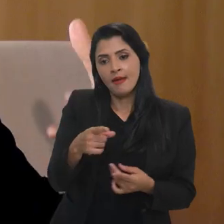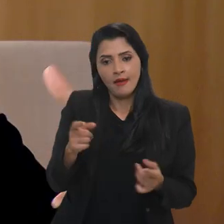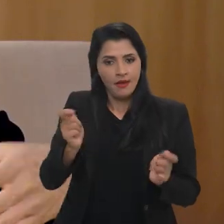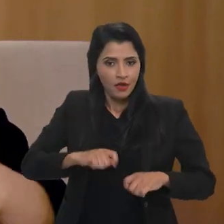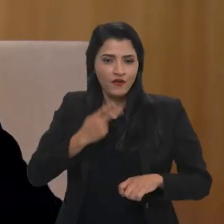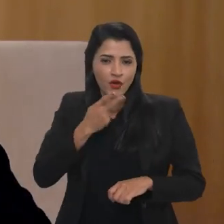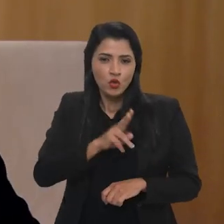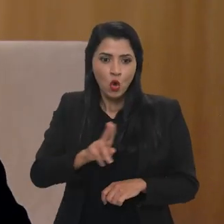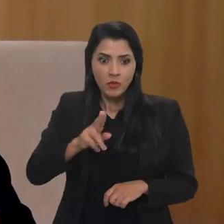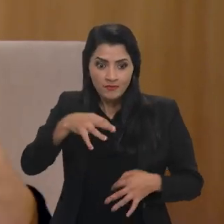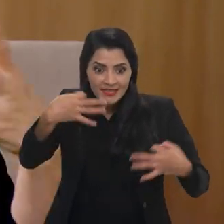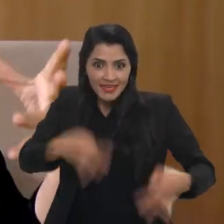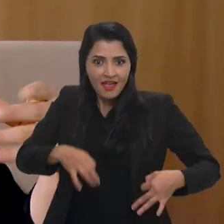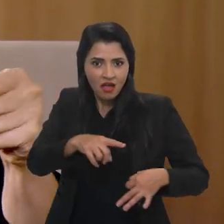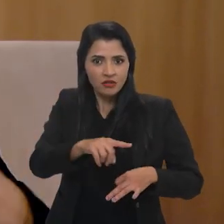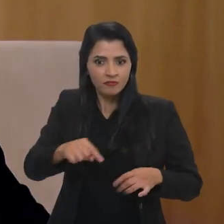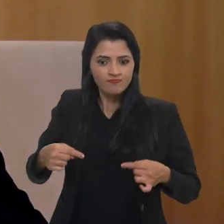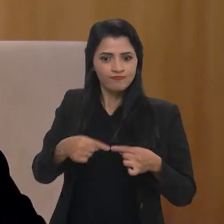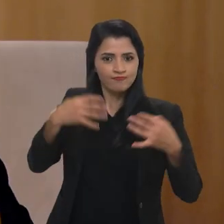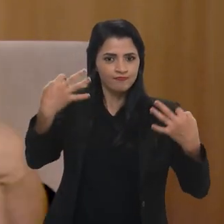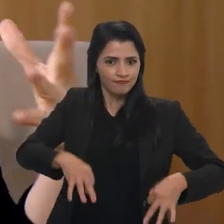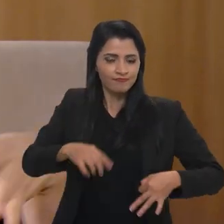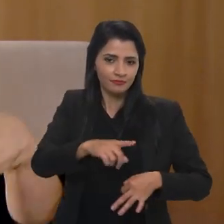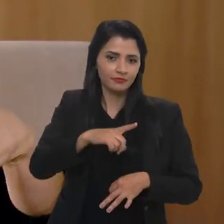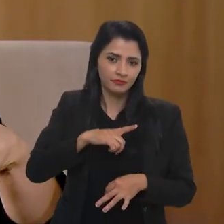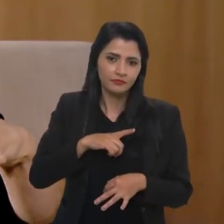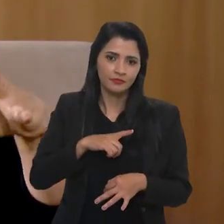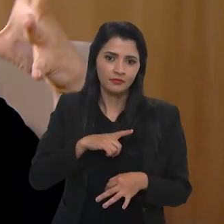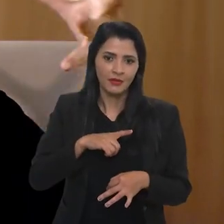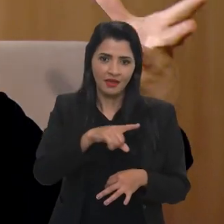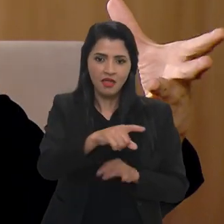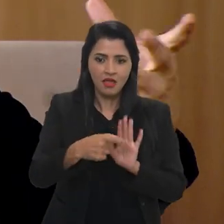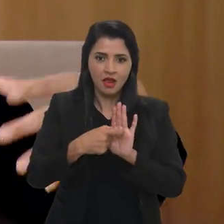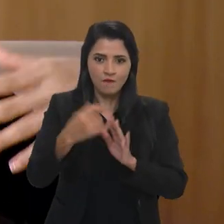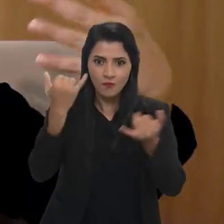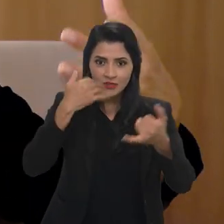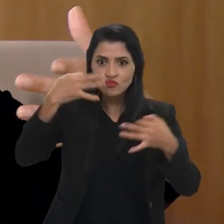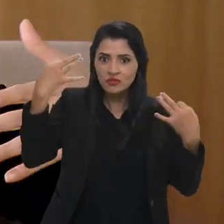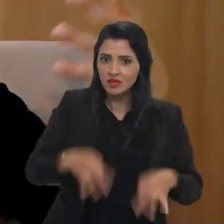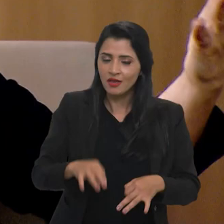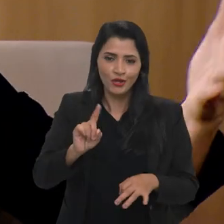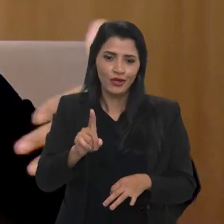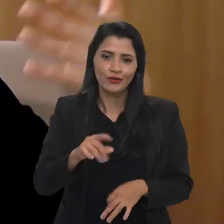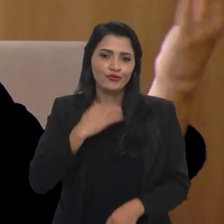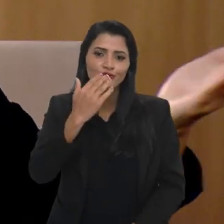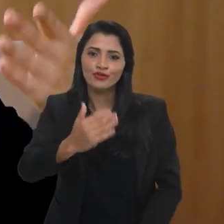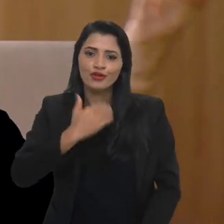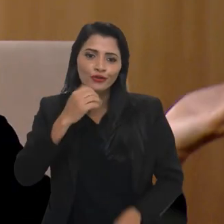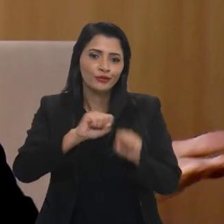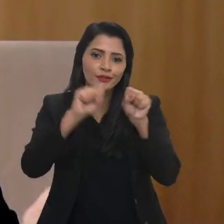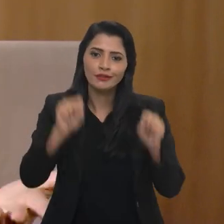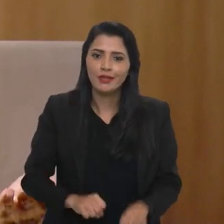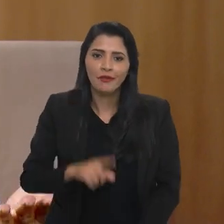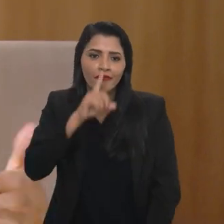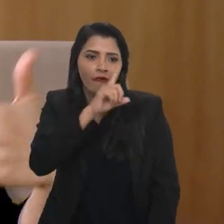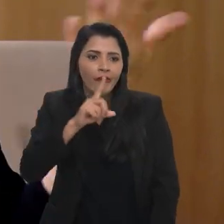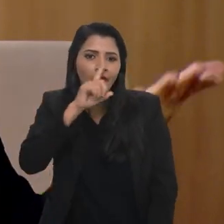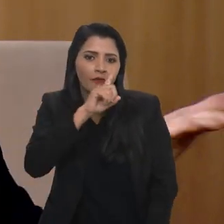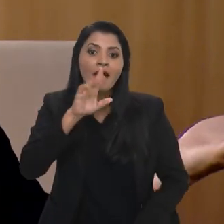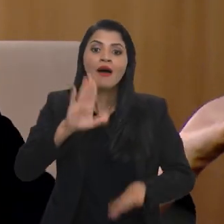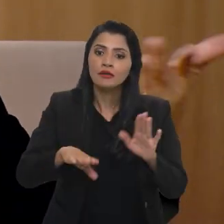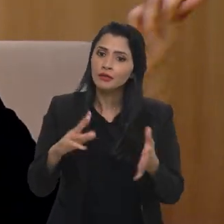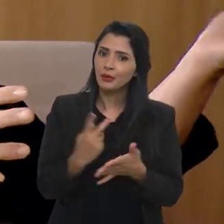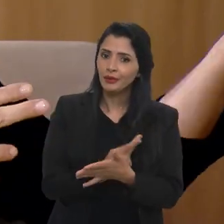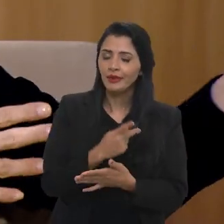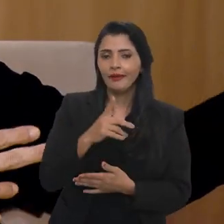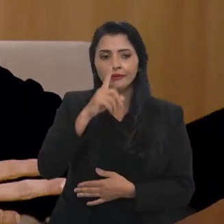que a gente chama de precisão, de acurácia, o acerto dela, serem alto, não adianta você usar um sistema que não está funcionando direito, que